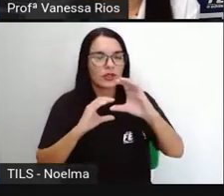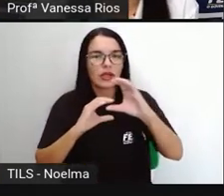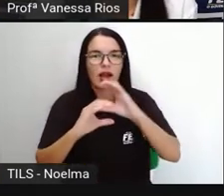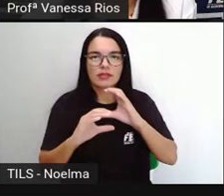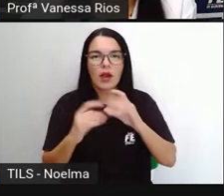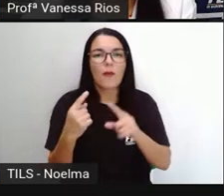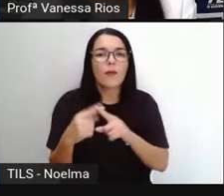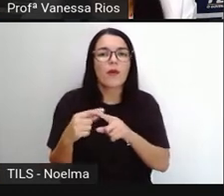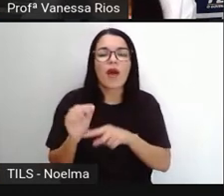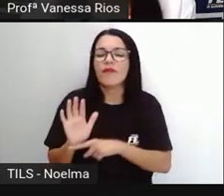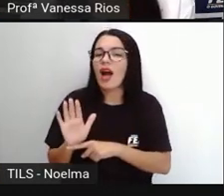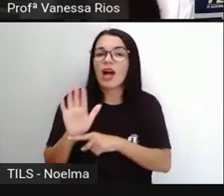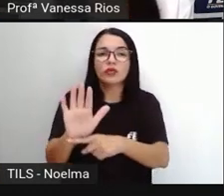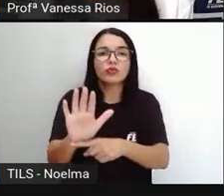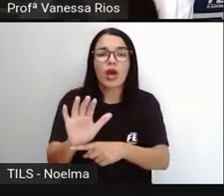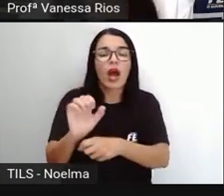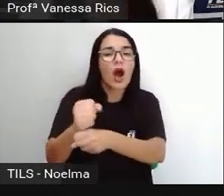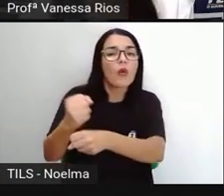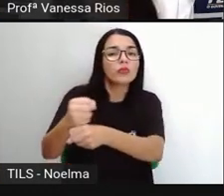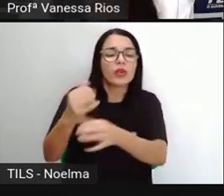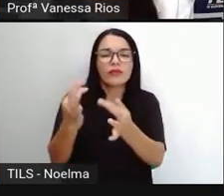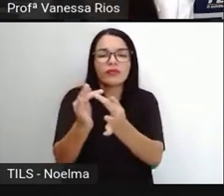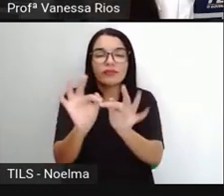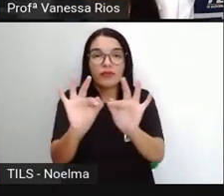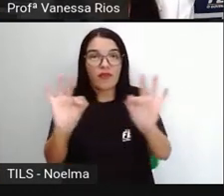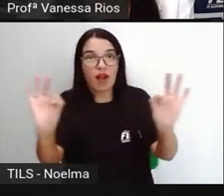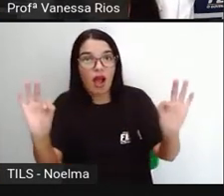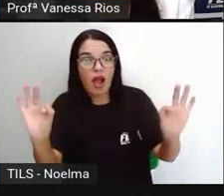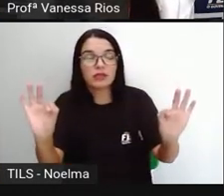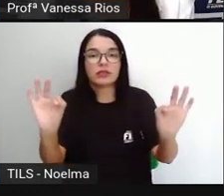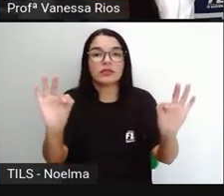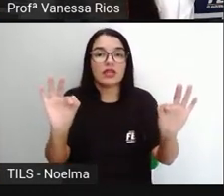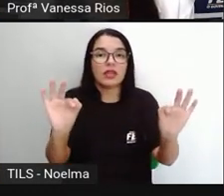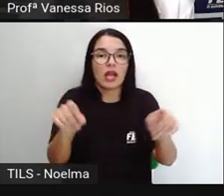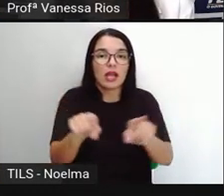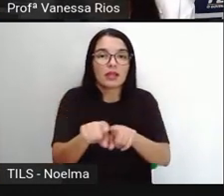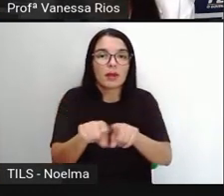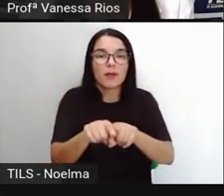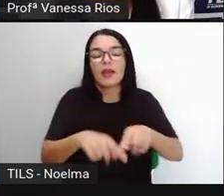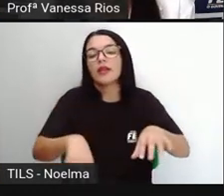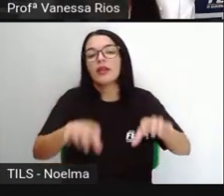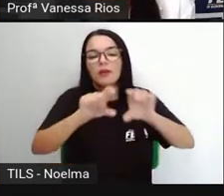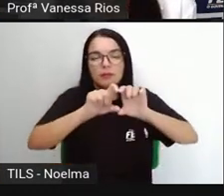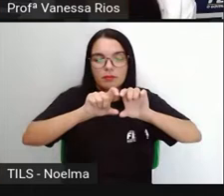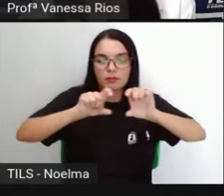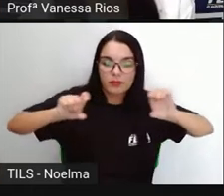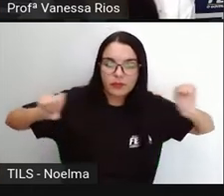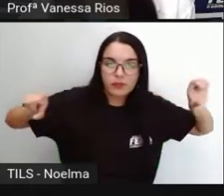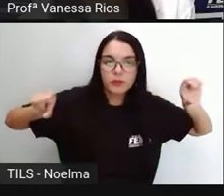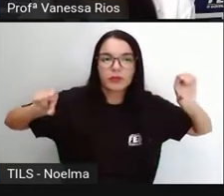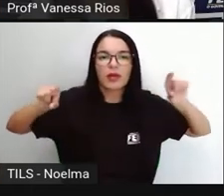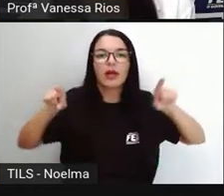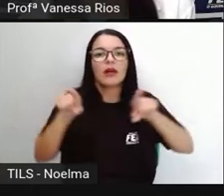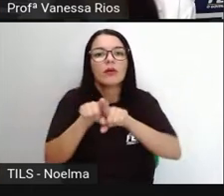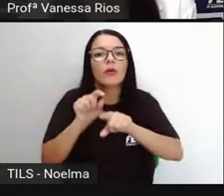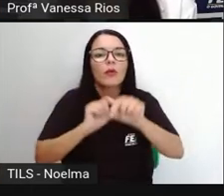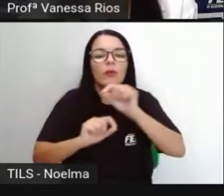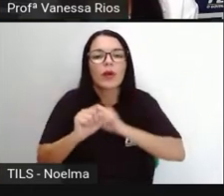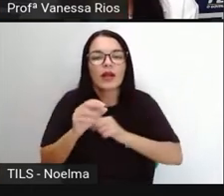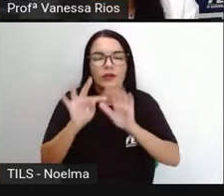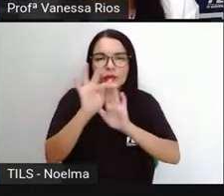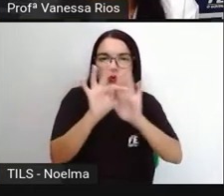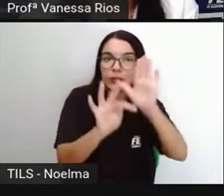eles vão ajudar na construção das frases, né? A construção dos períodos, vão ajudar na produção